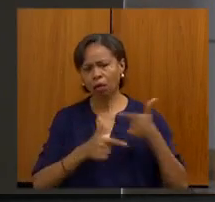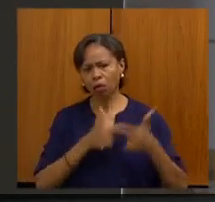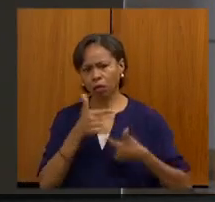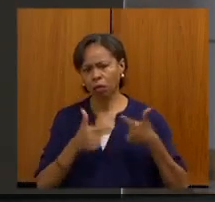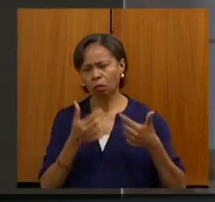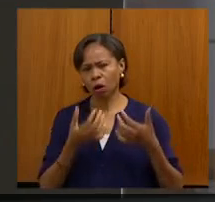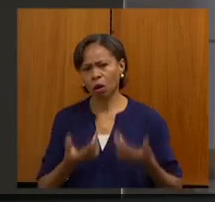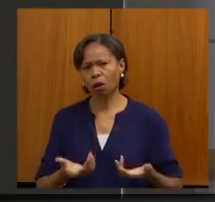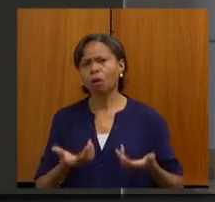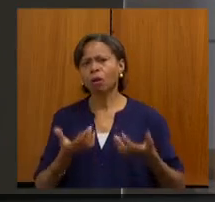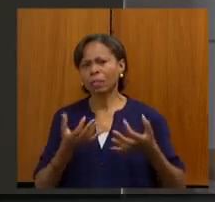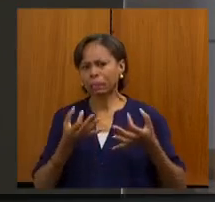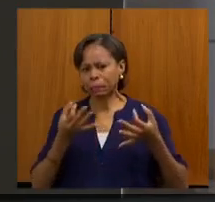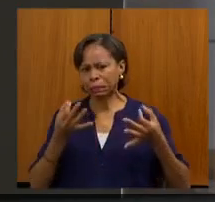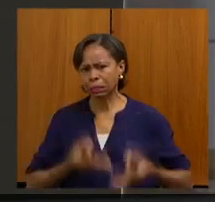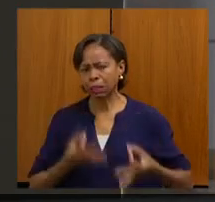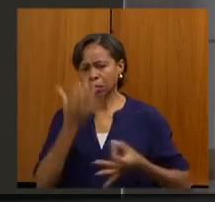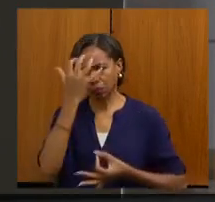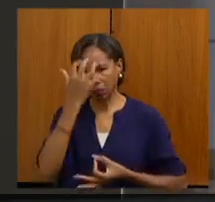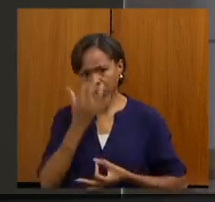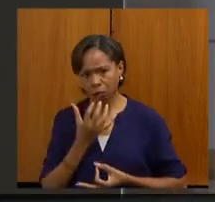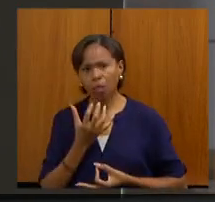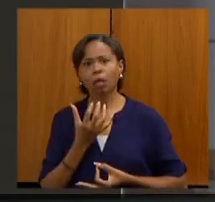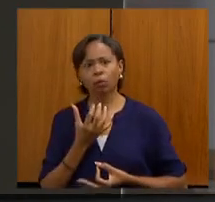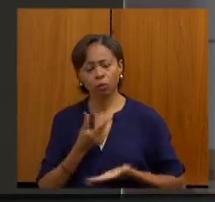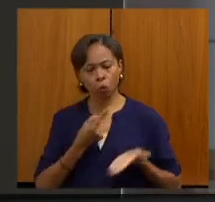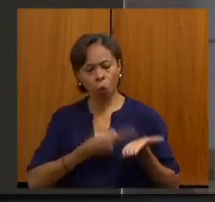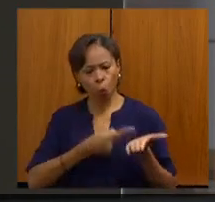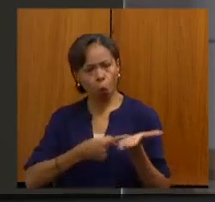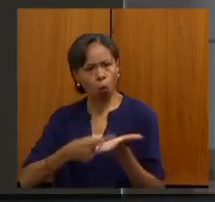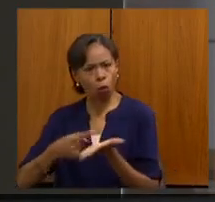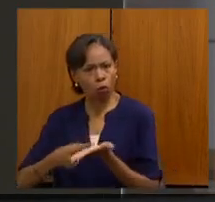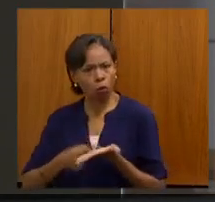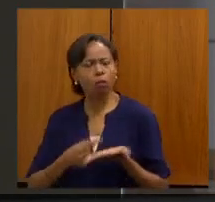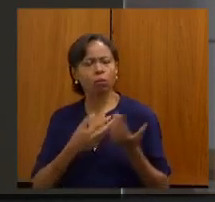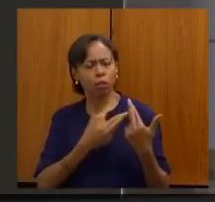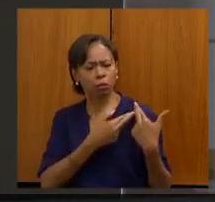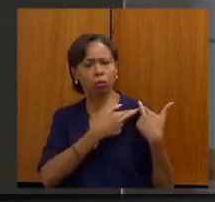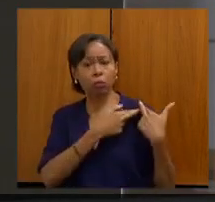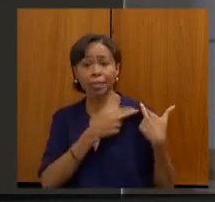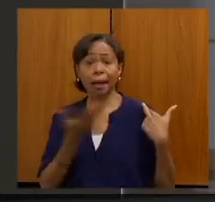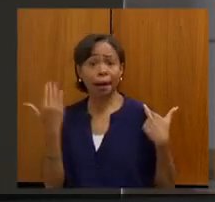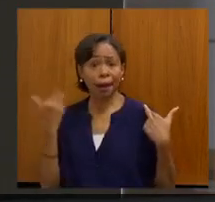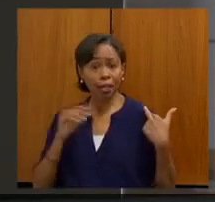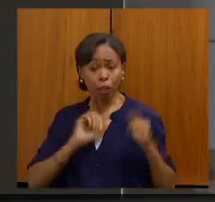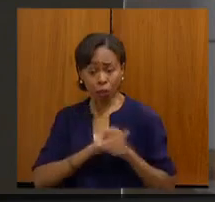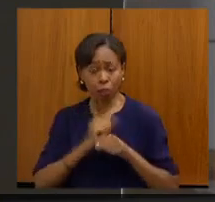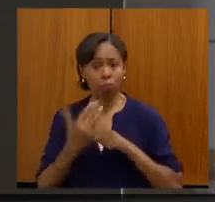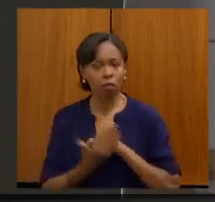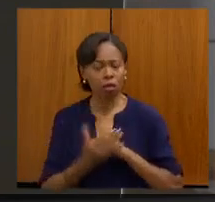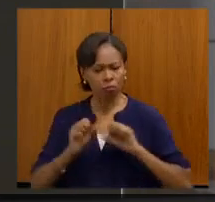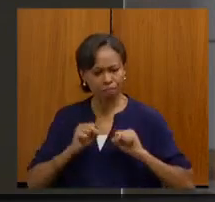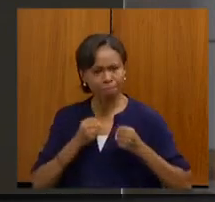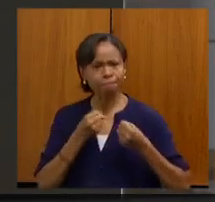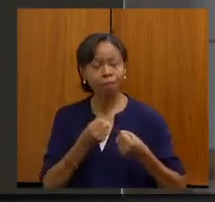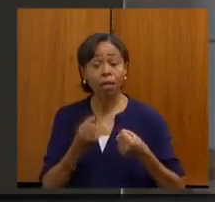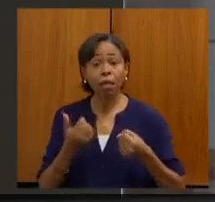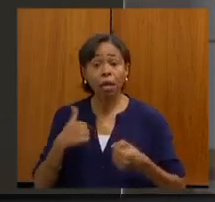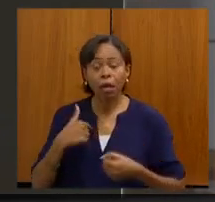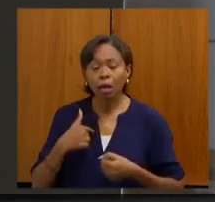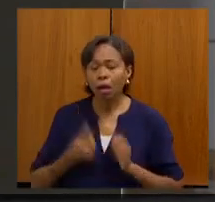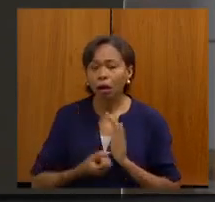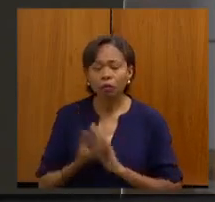condução séria e os compromissos junto ao enfrentamento da pandemia, que muitas vezes eu ficava